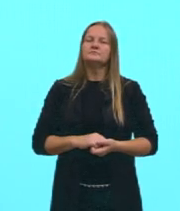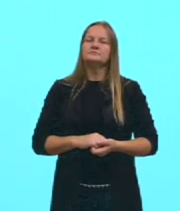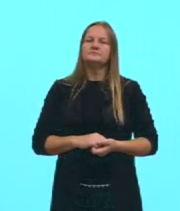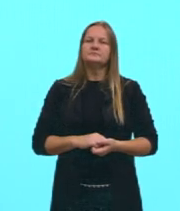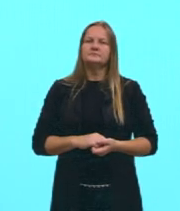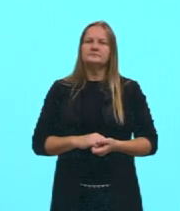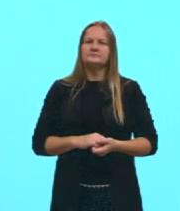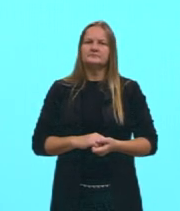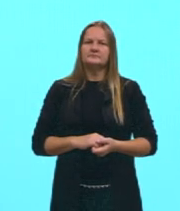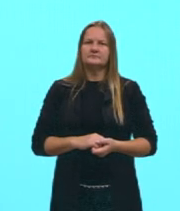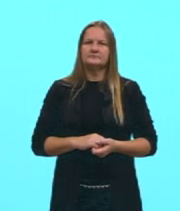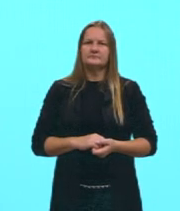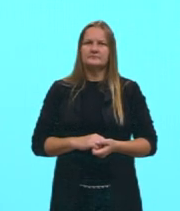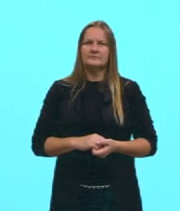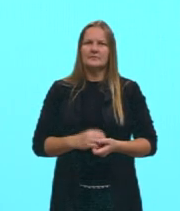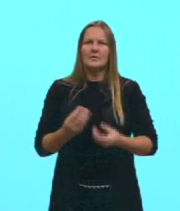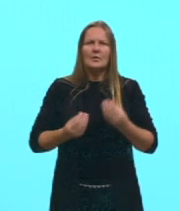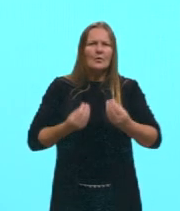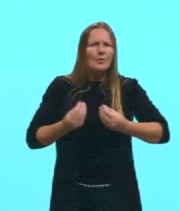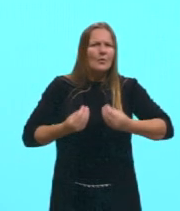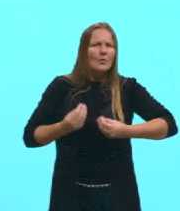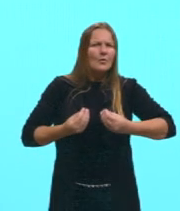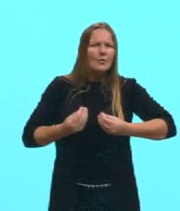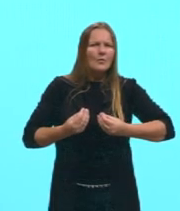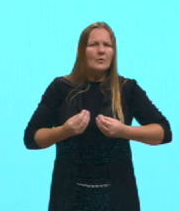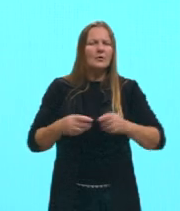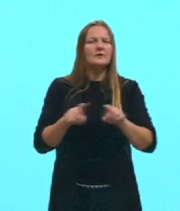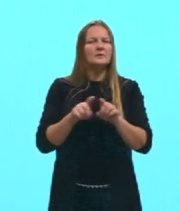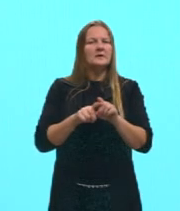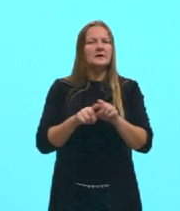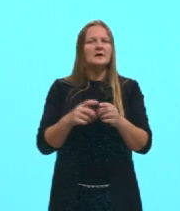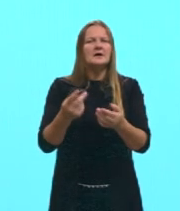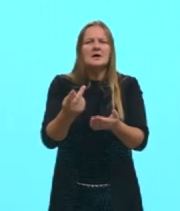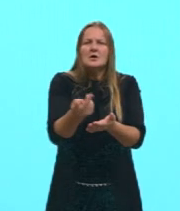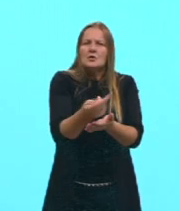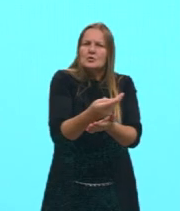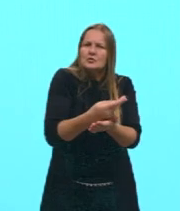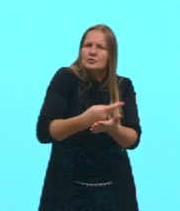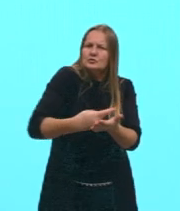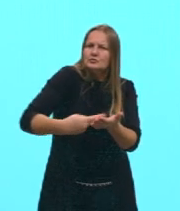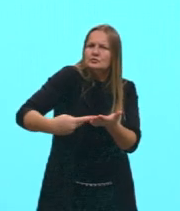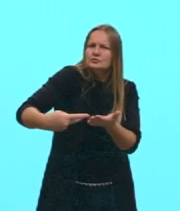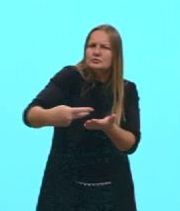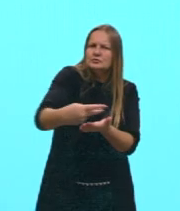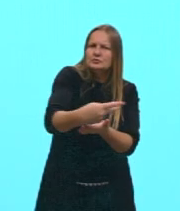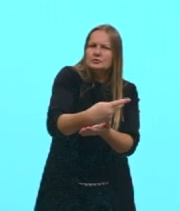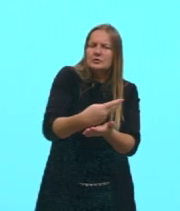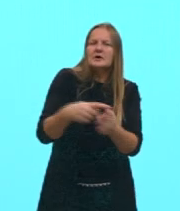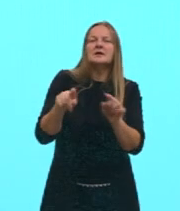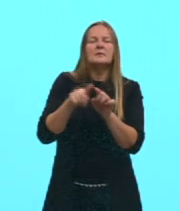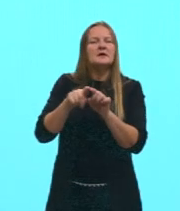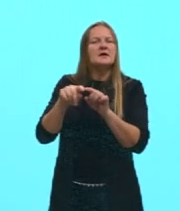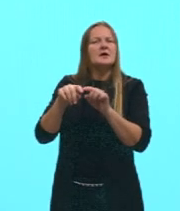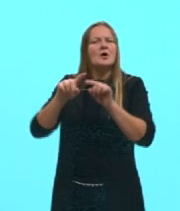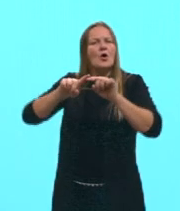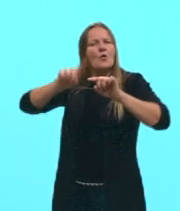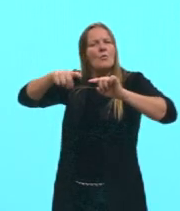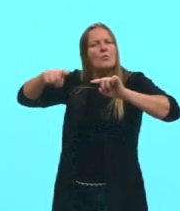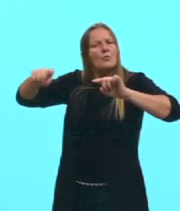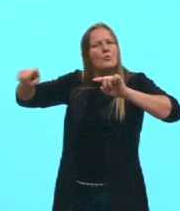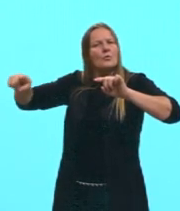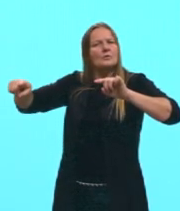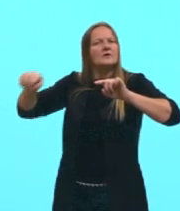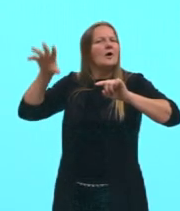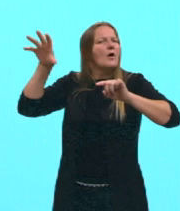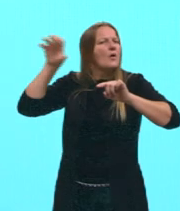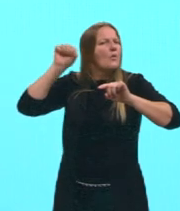através do... da batigrafia, tá, gurizada? Utilizando, então, ondas sonoras, por exemplo, a gente consegue